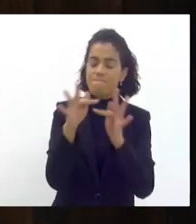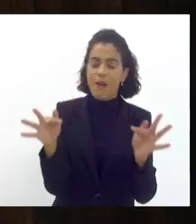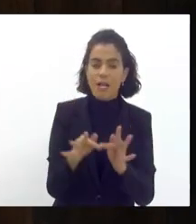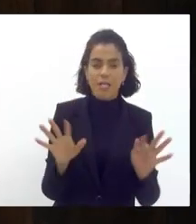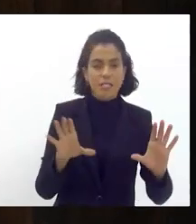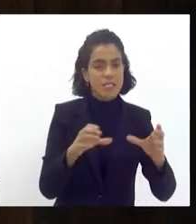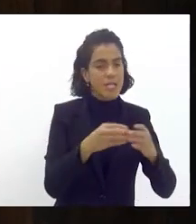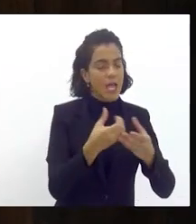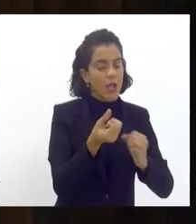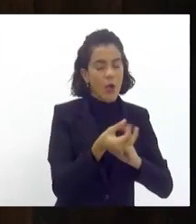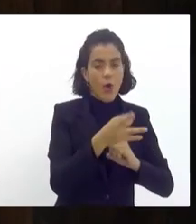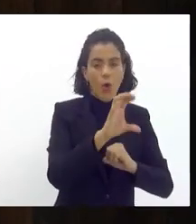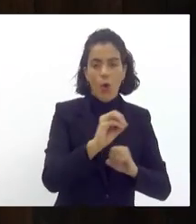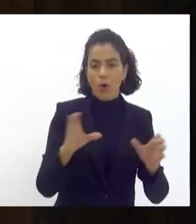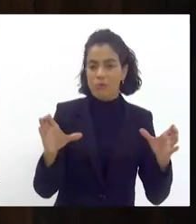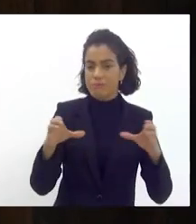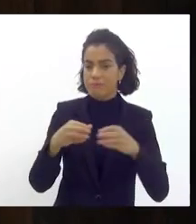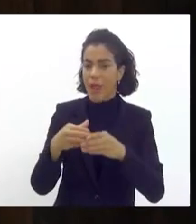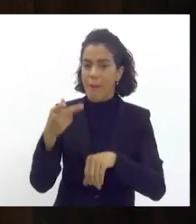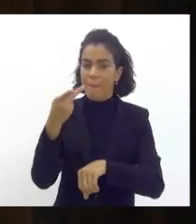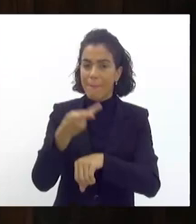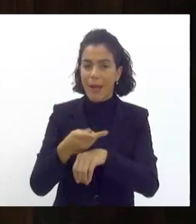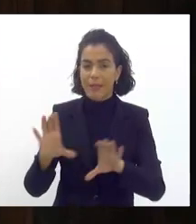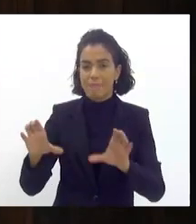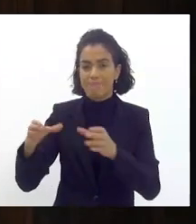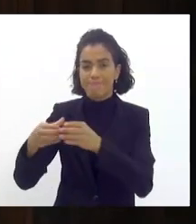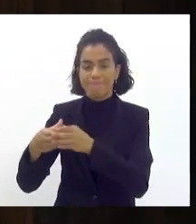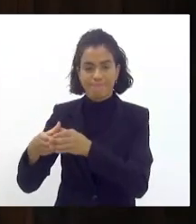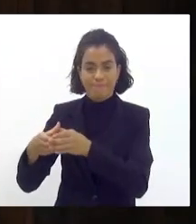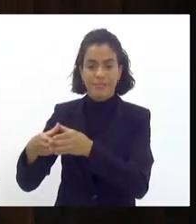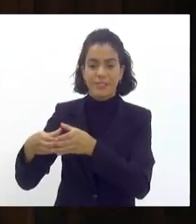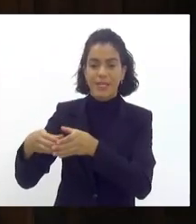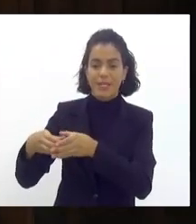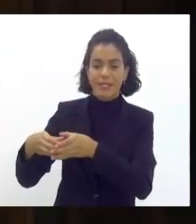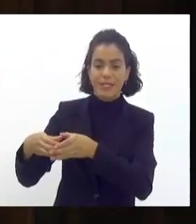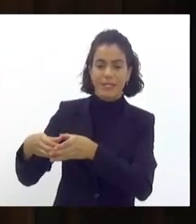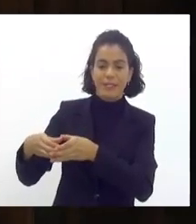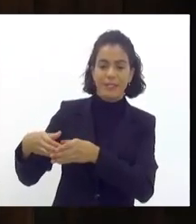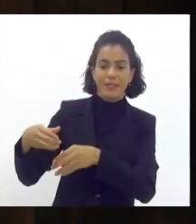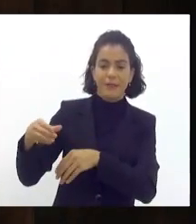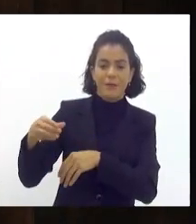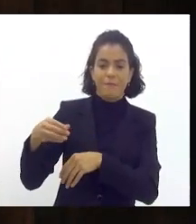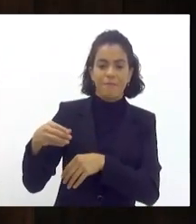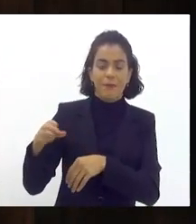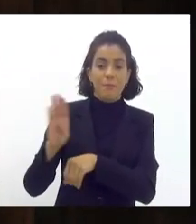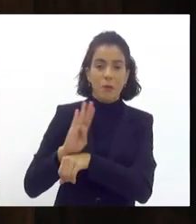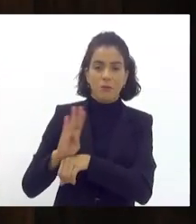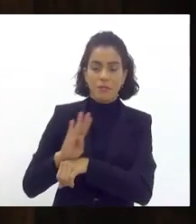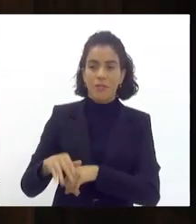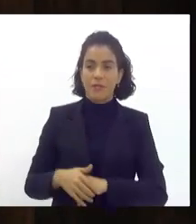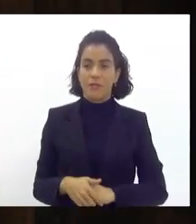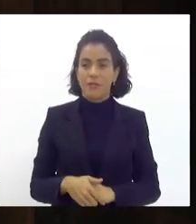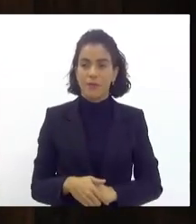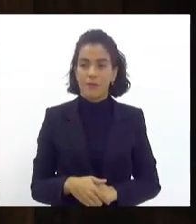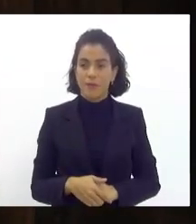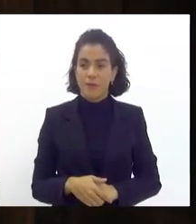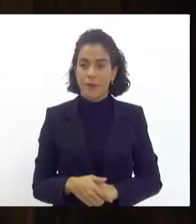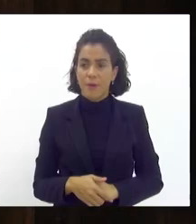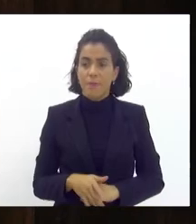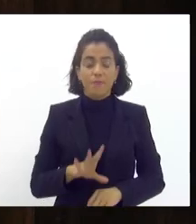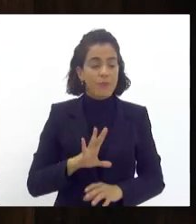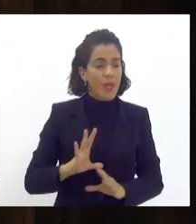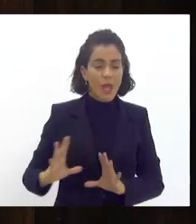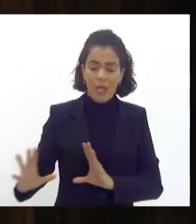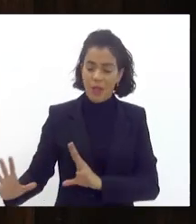série prata série bronze fazer parte desse ato eu costumo brincar que é